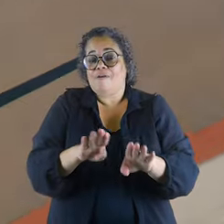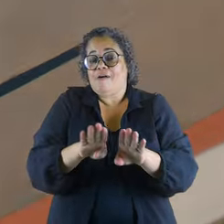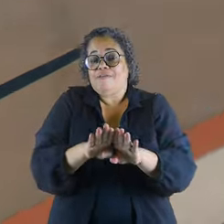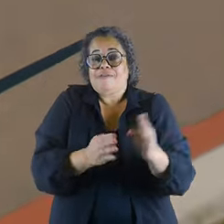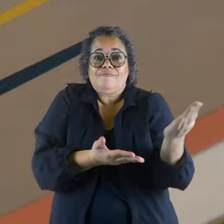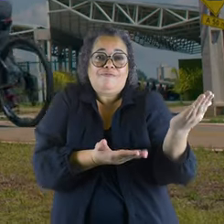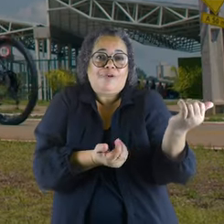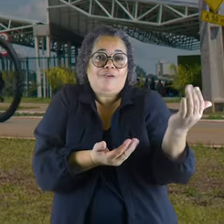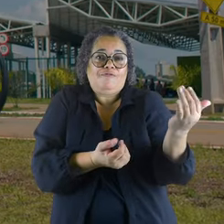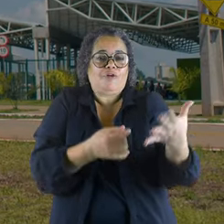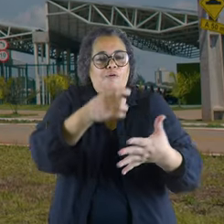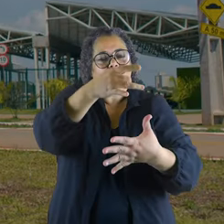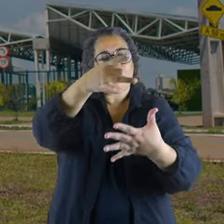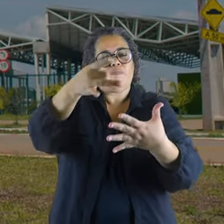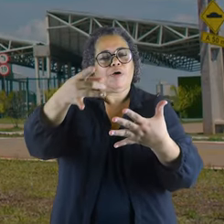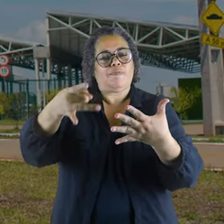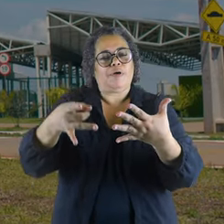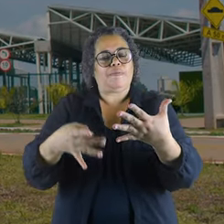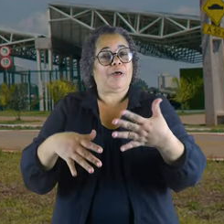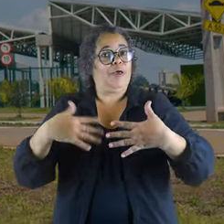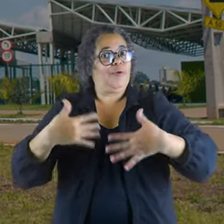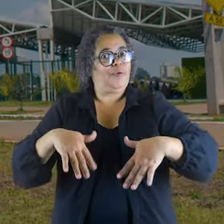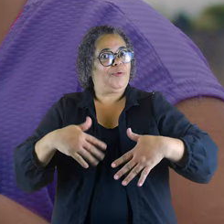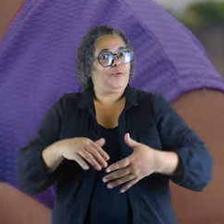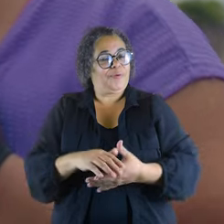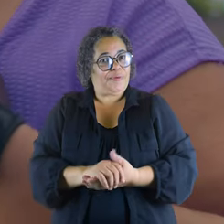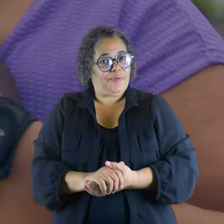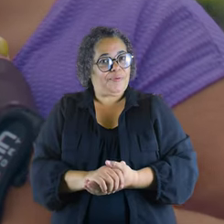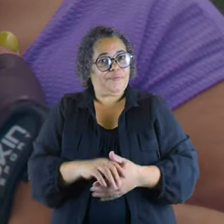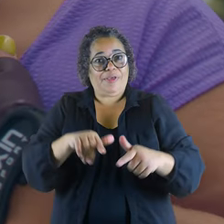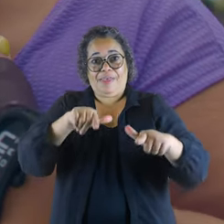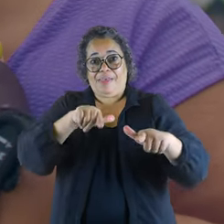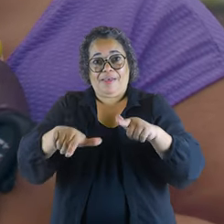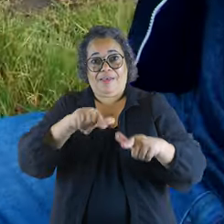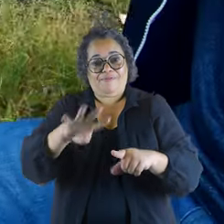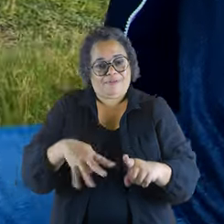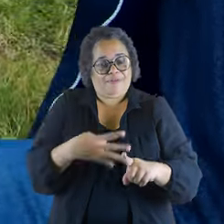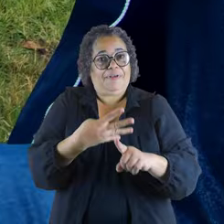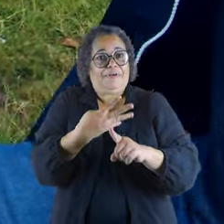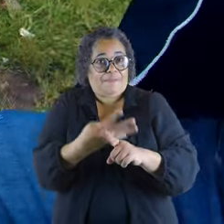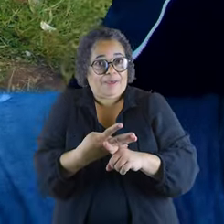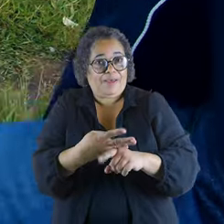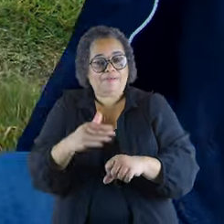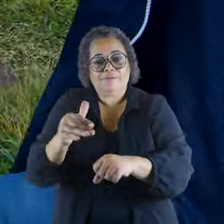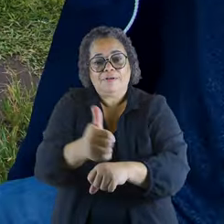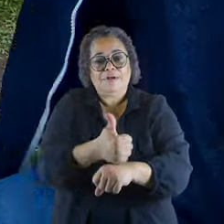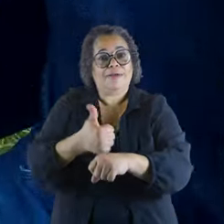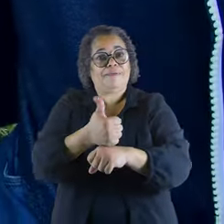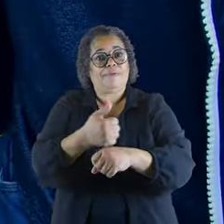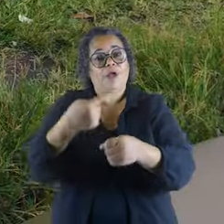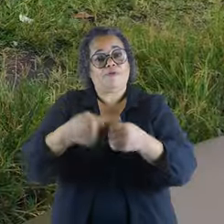para a juventude e muito mais. Fazer mais é melhorar a nossa cidade.